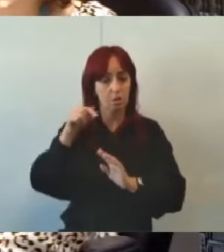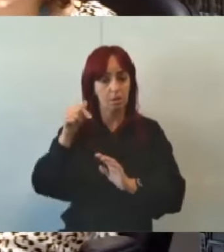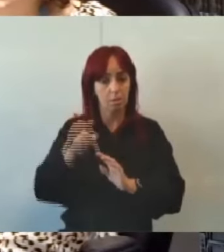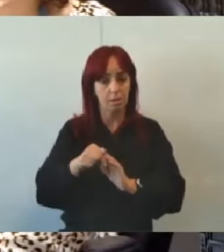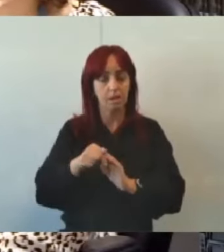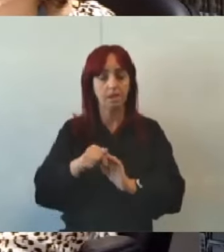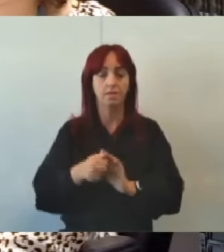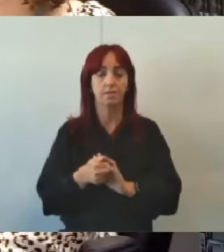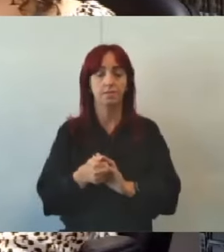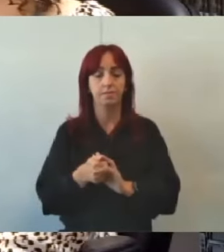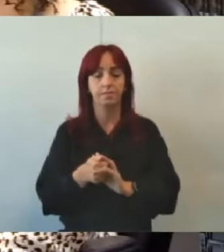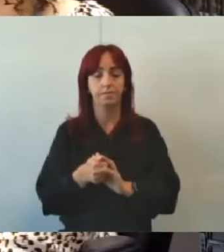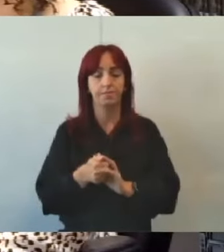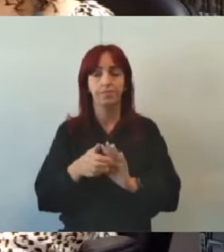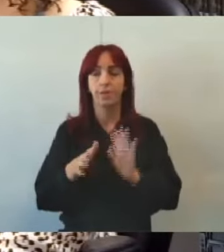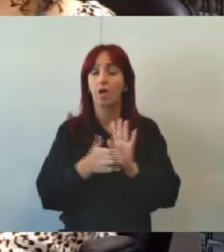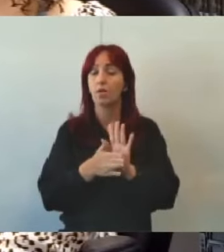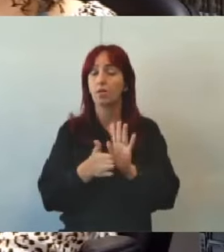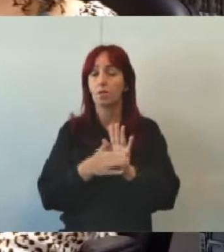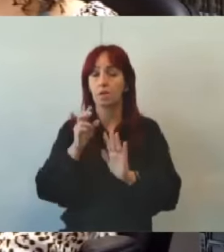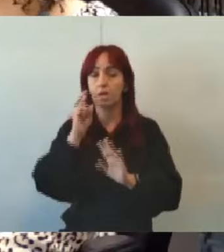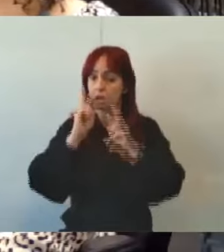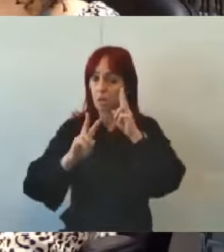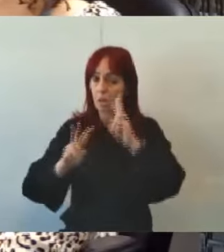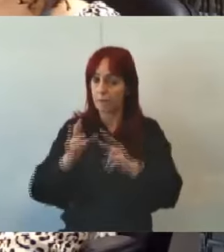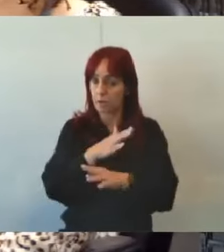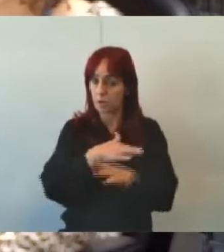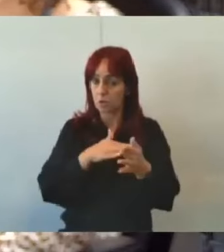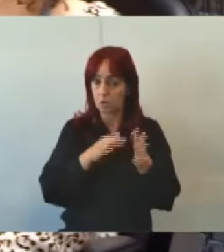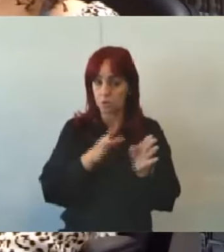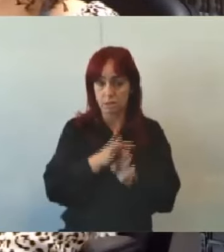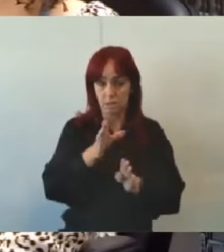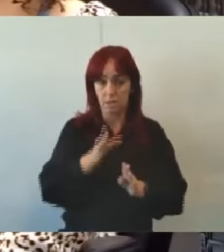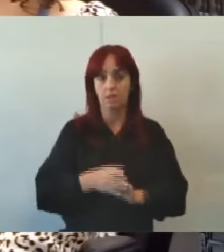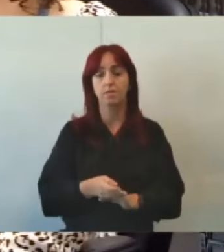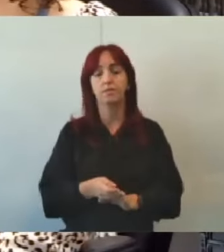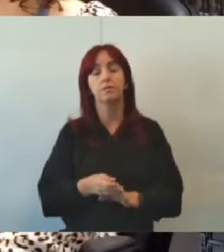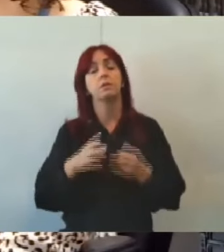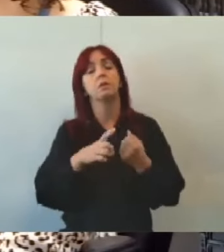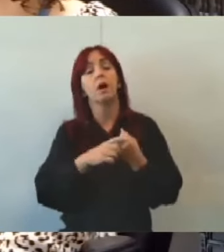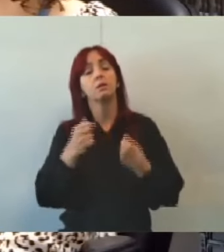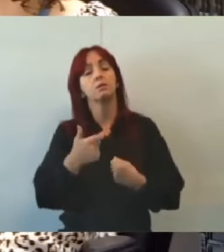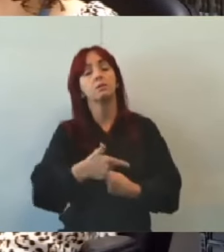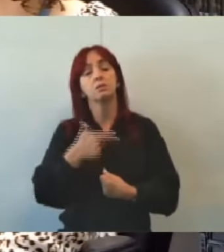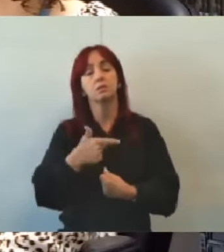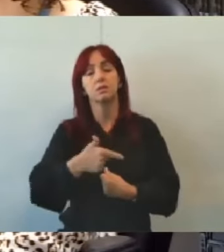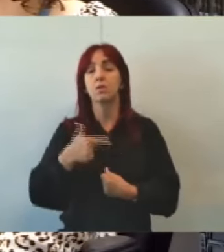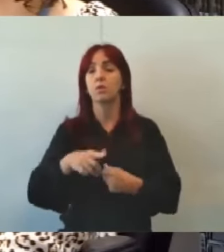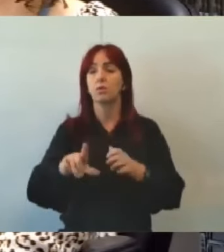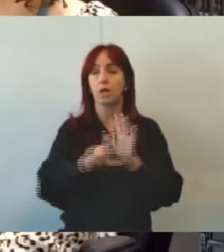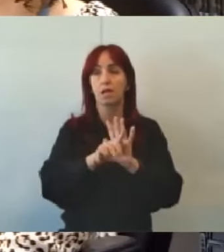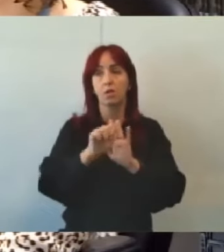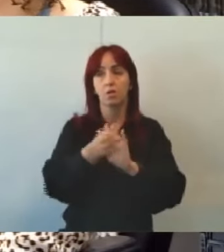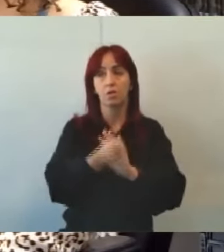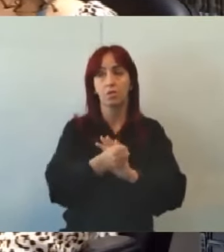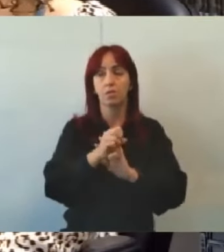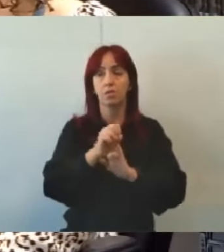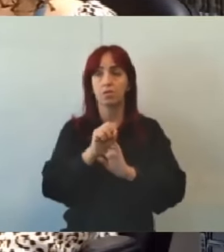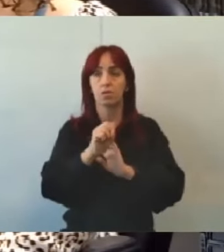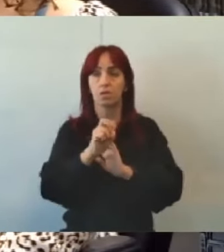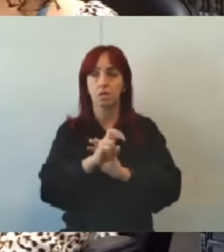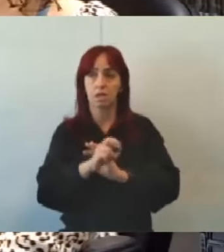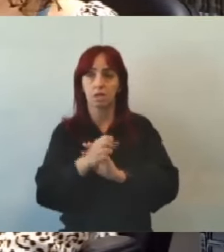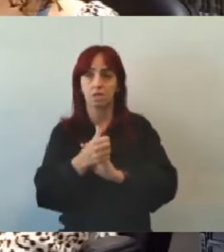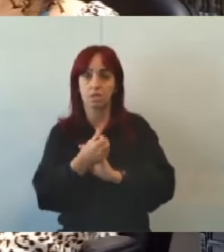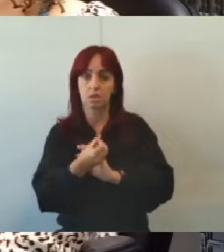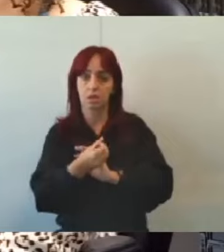demanda que a gente ouvir em todos os conselheiros. O artigo 2º a lei 8.502 passa a vigorar